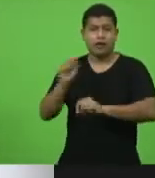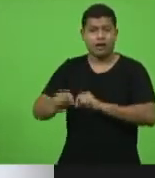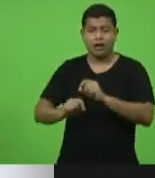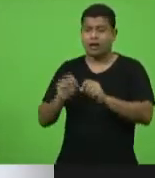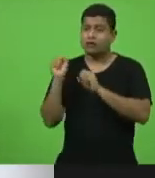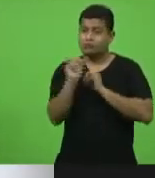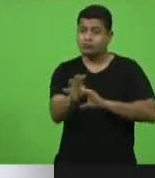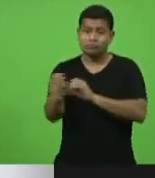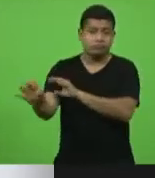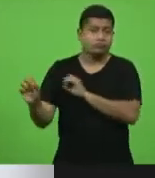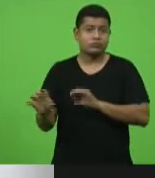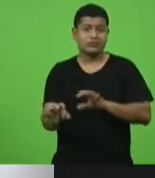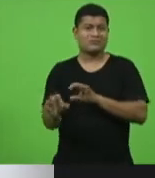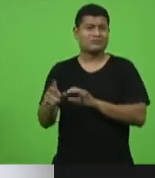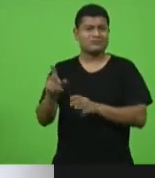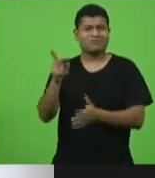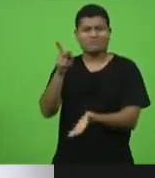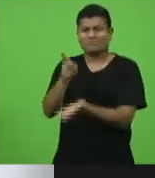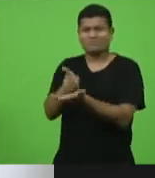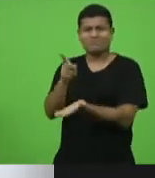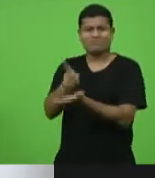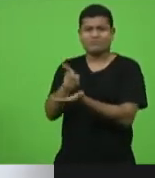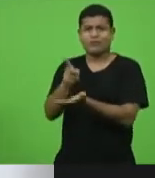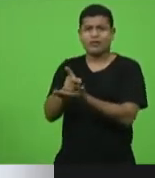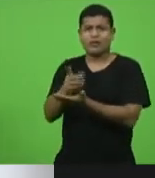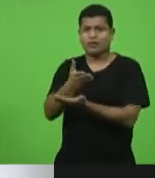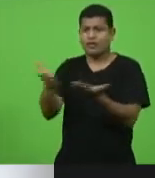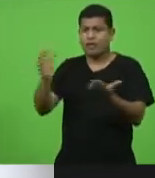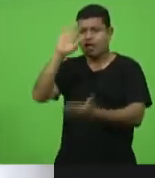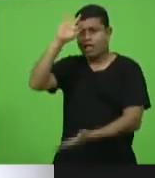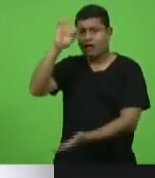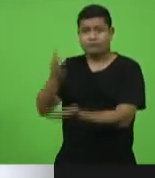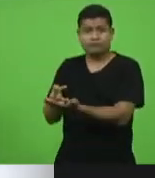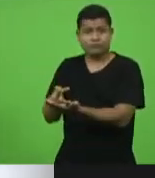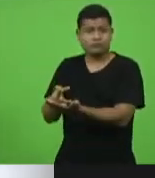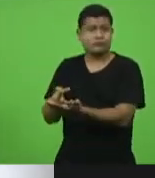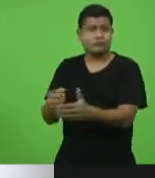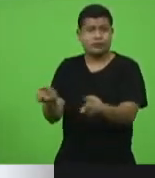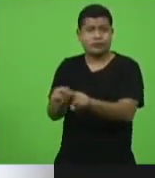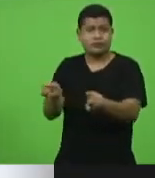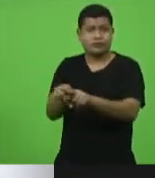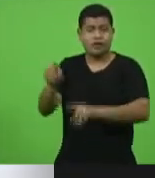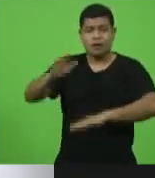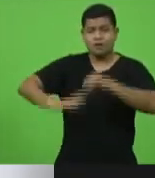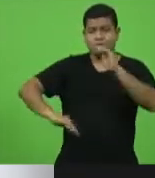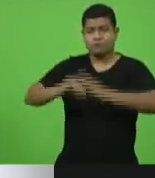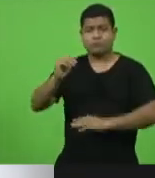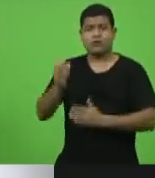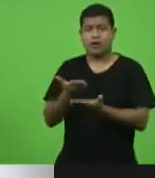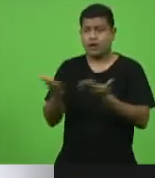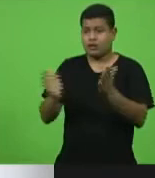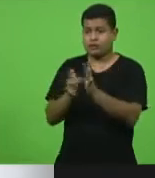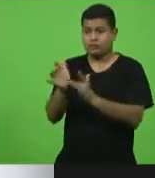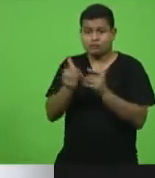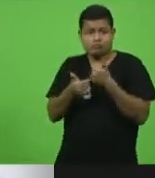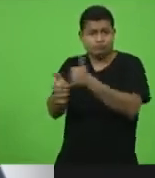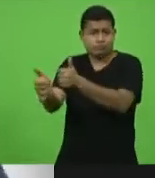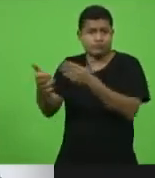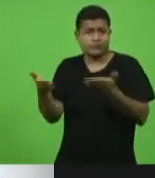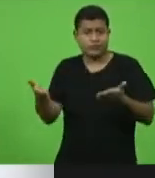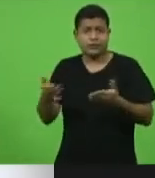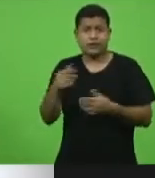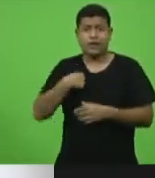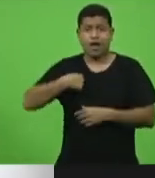sempre nortearam a fé e a prática cristã e tenho a consciência de que